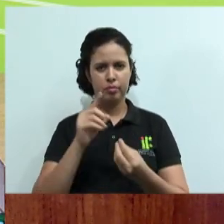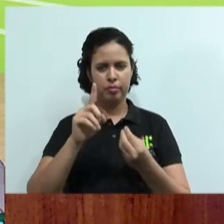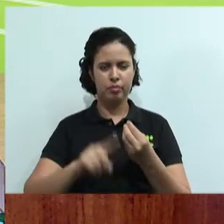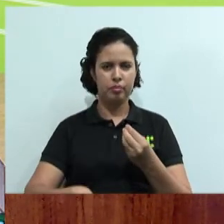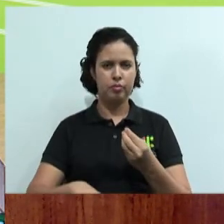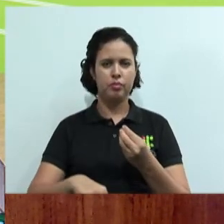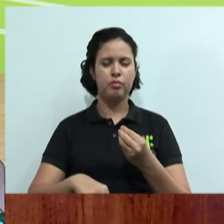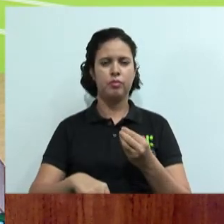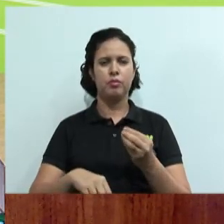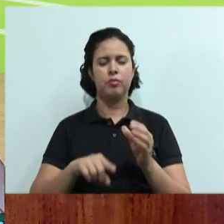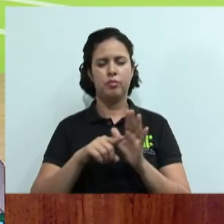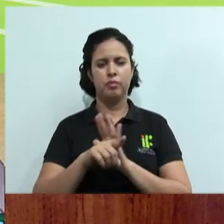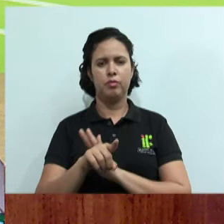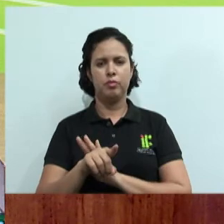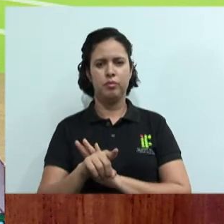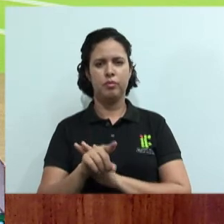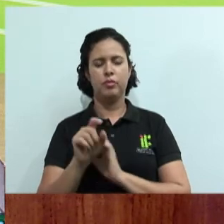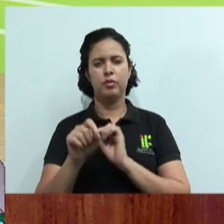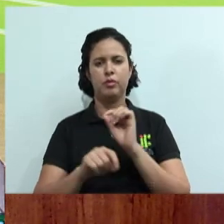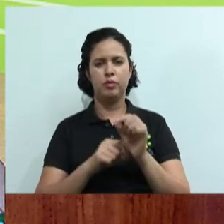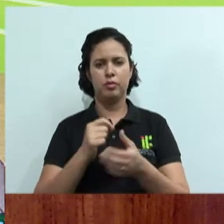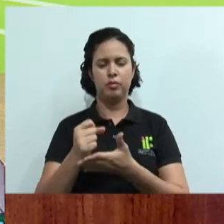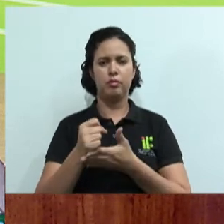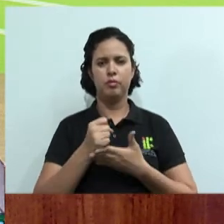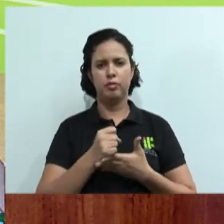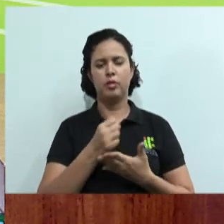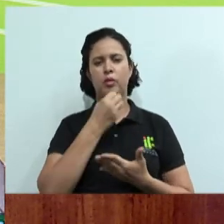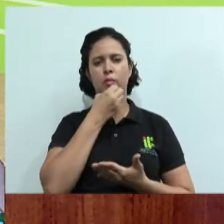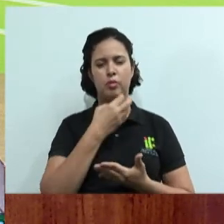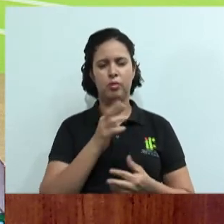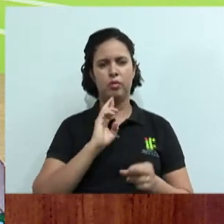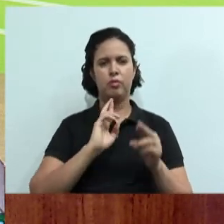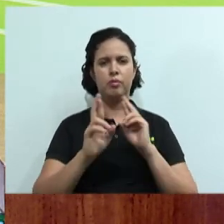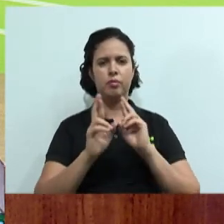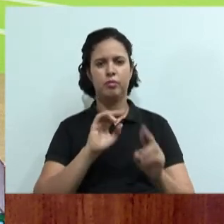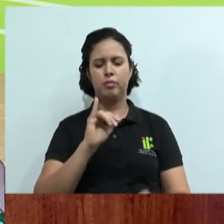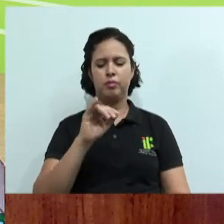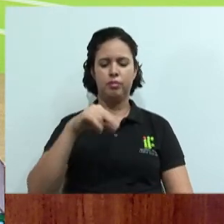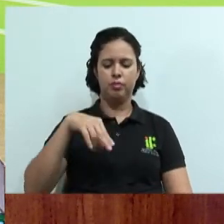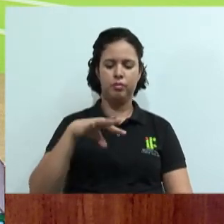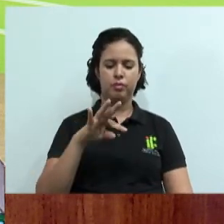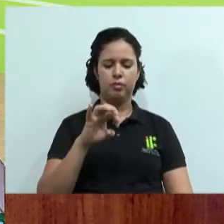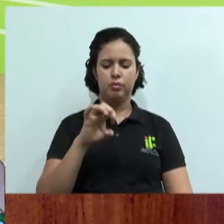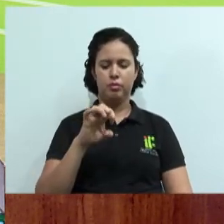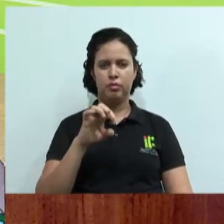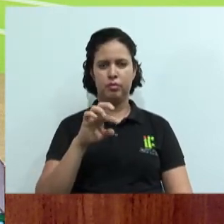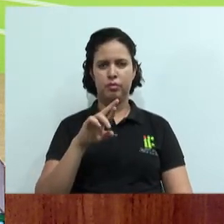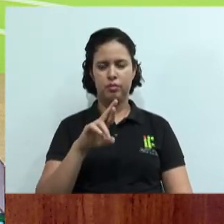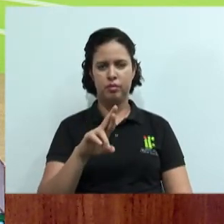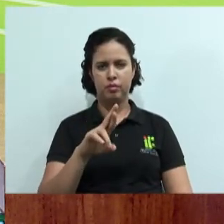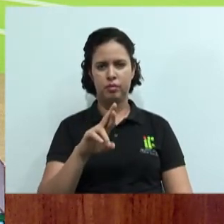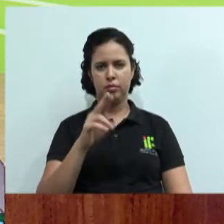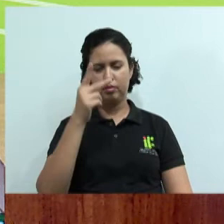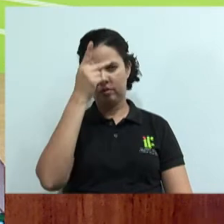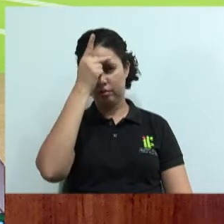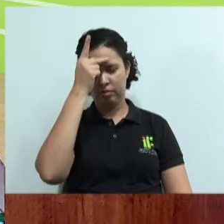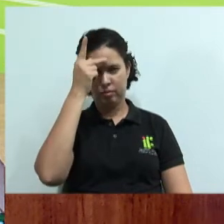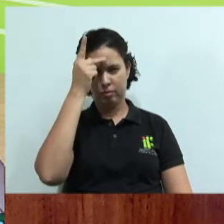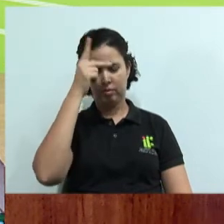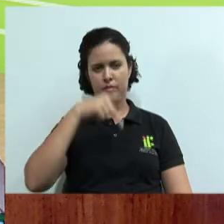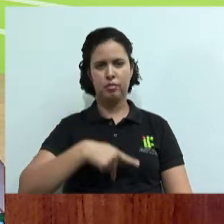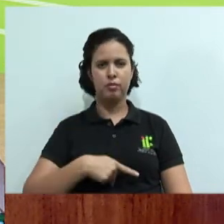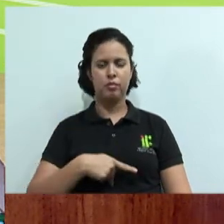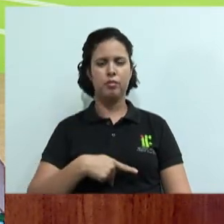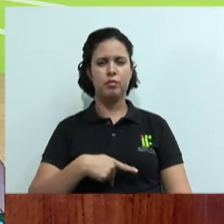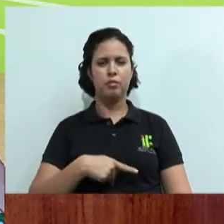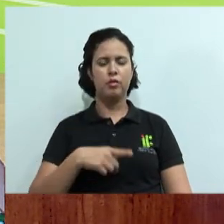A pergunta aí, O que traz um bom relacionamento interpessoal? E além disso que ele colocou aqui como resposta, nós temos